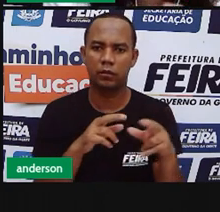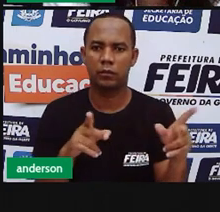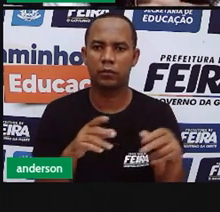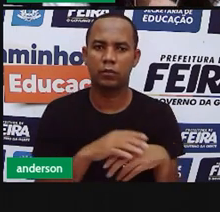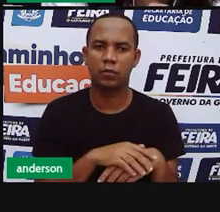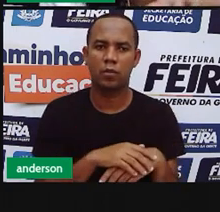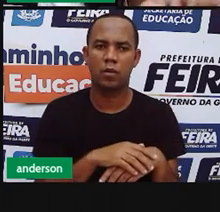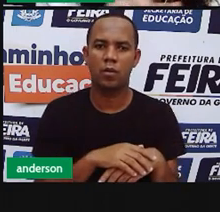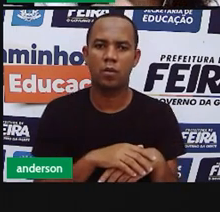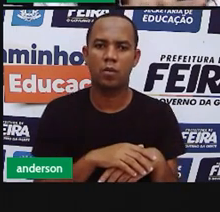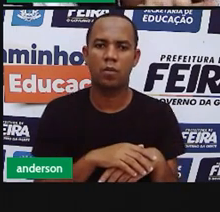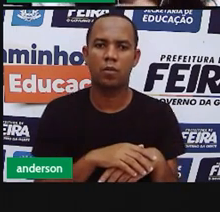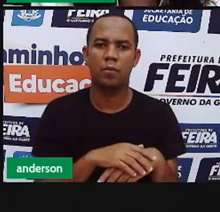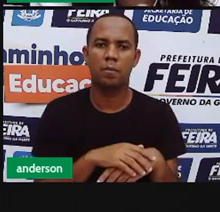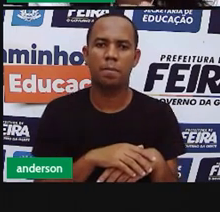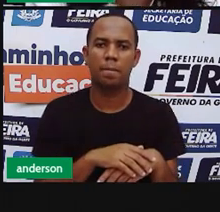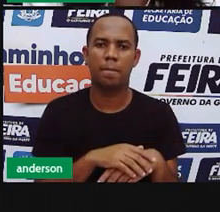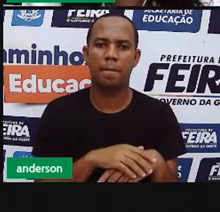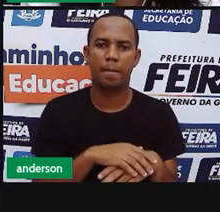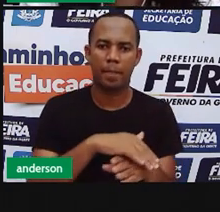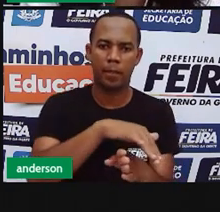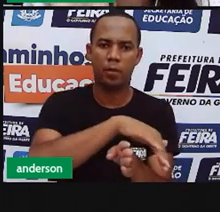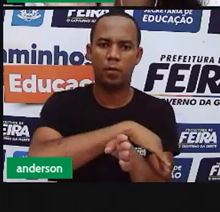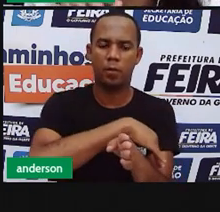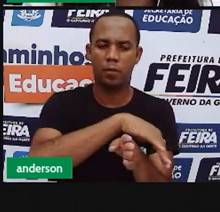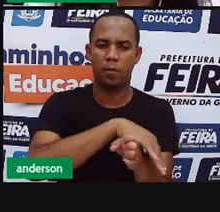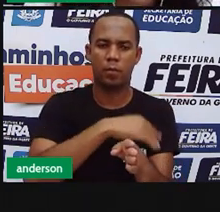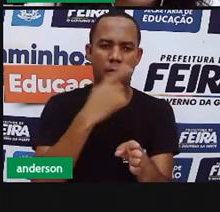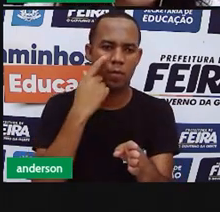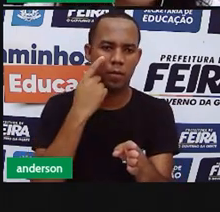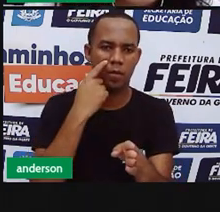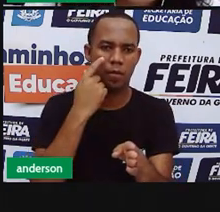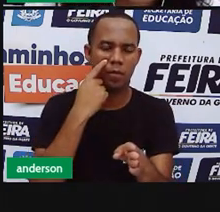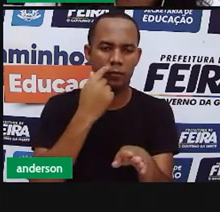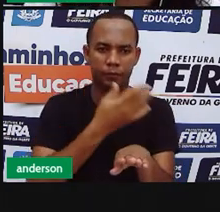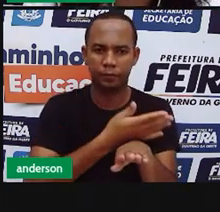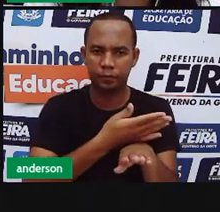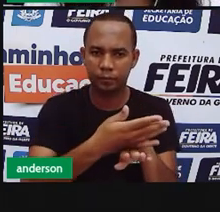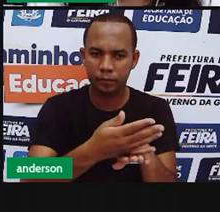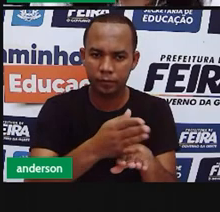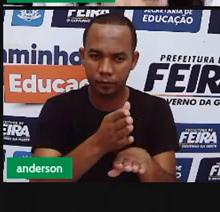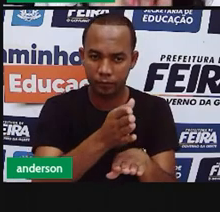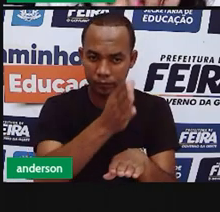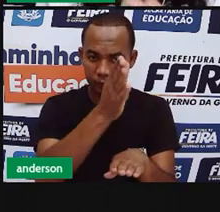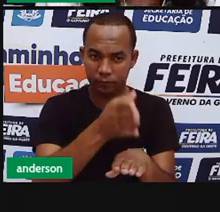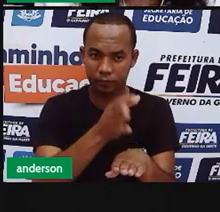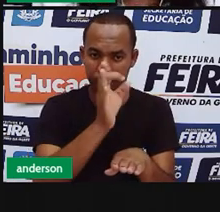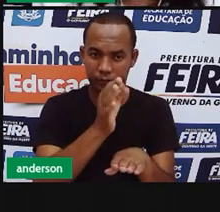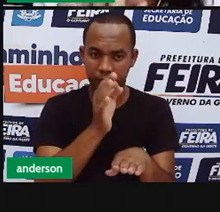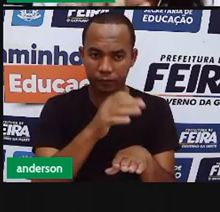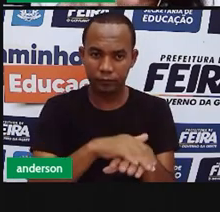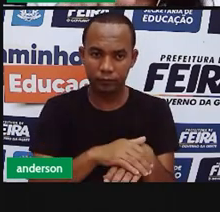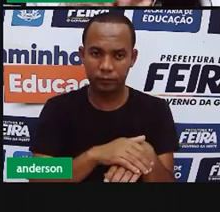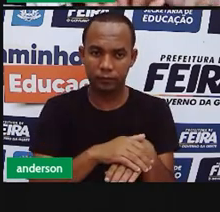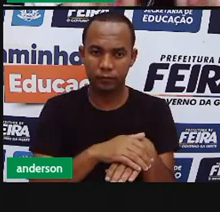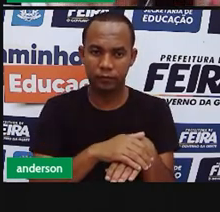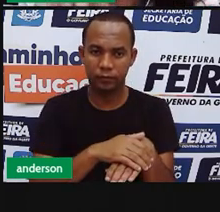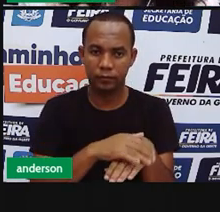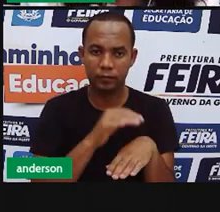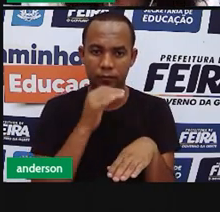E aquelas ruas brancas, ali são as ruas mesmo. Os espaços